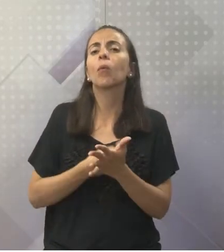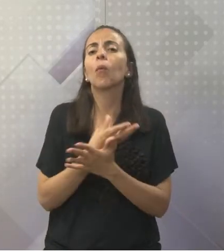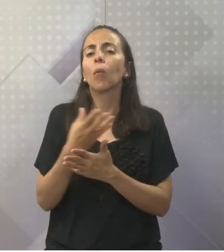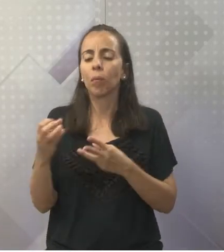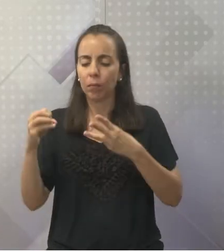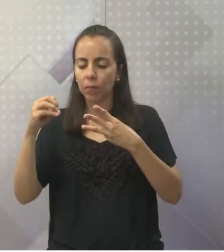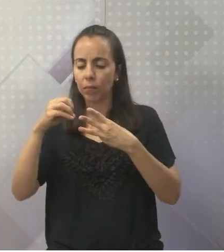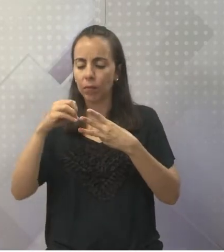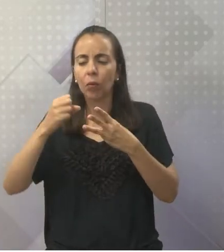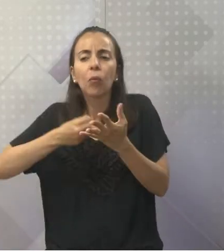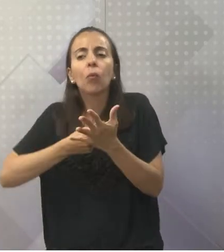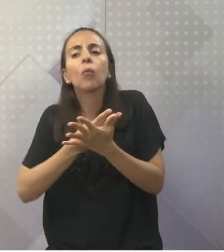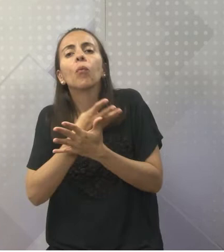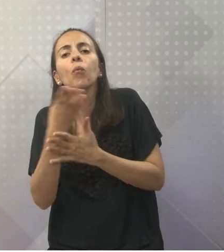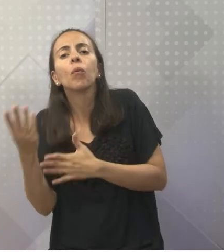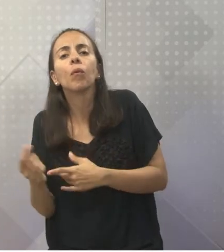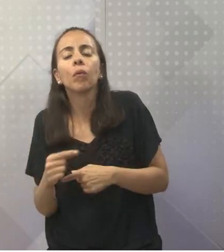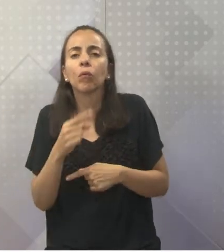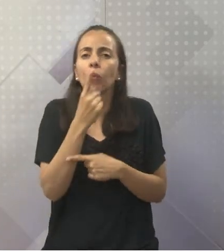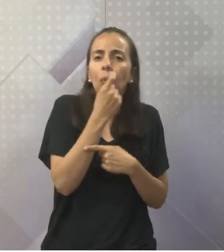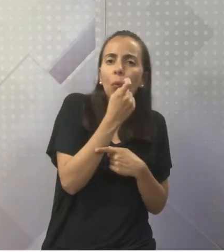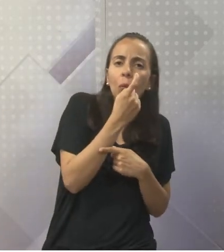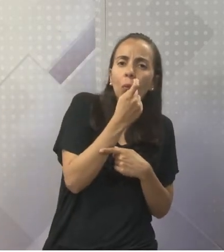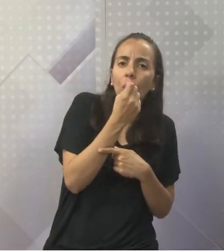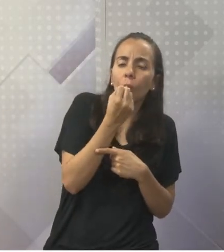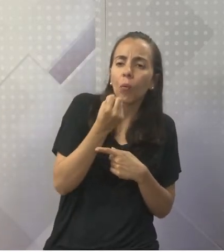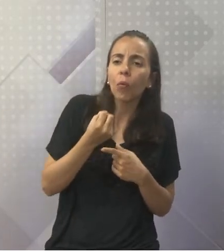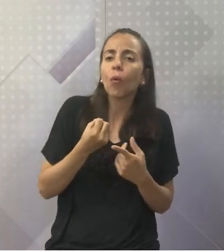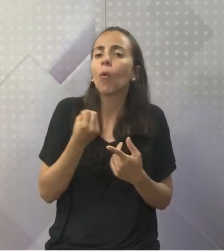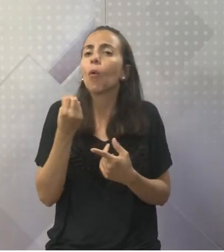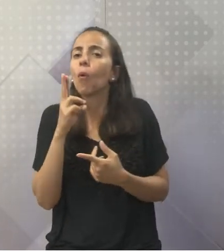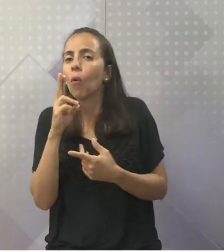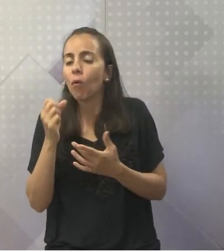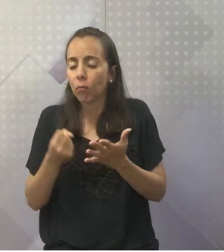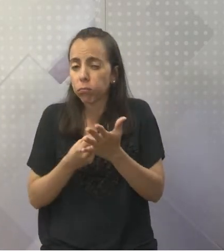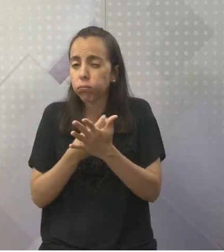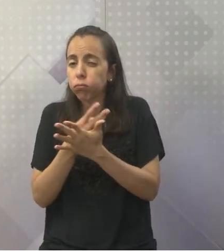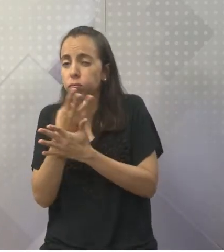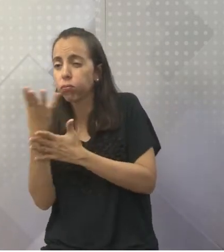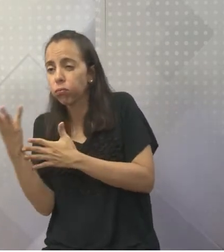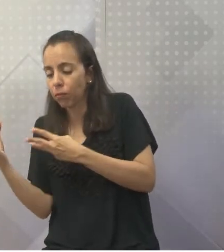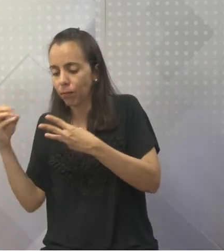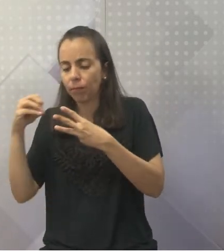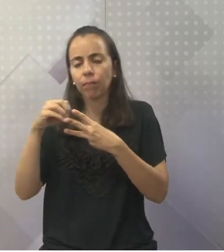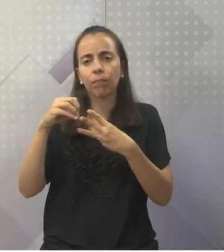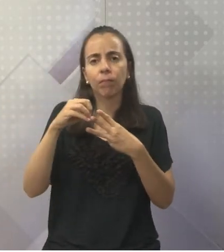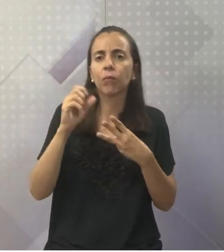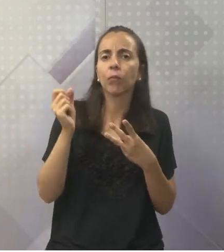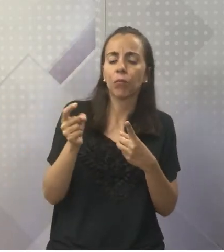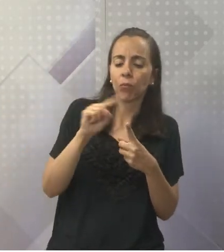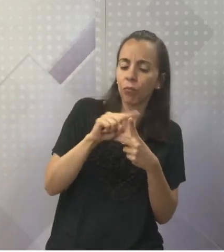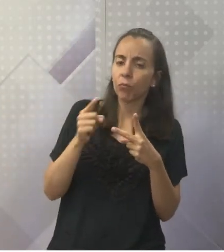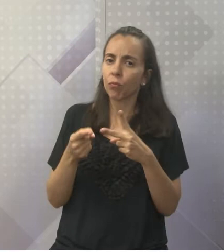As plantas são unicelular ou pluricelulares? Ah, muito bem.